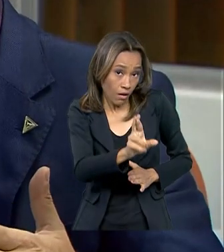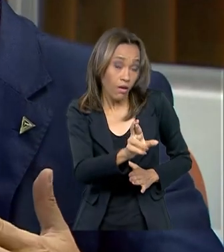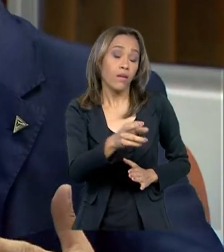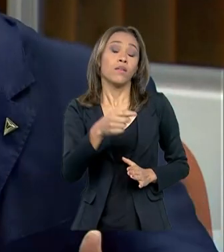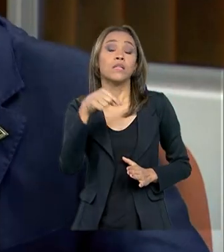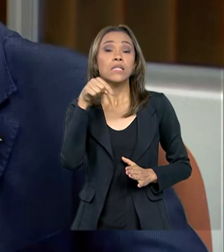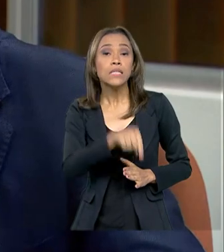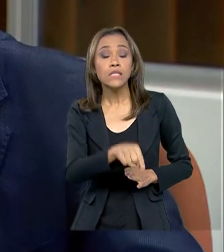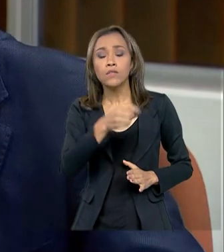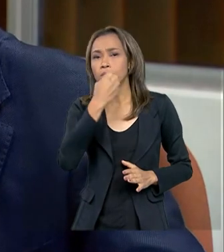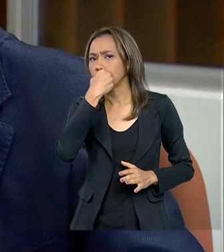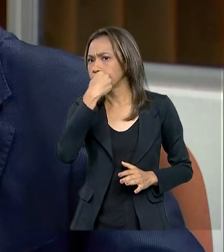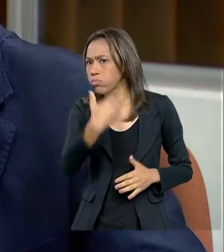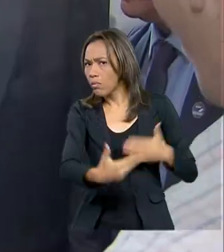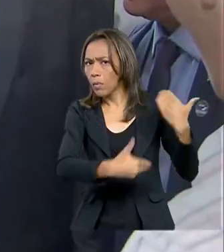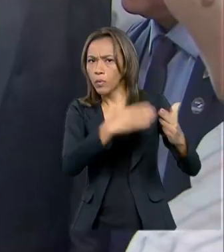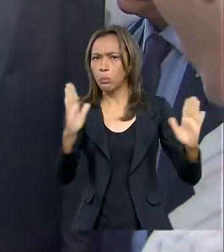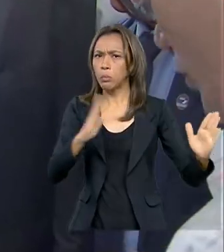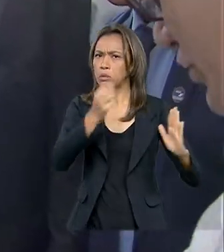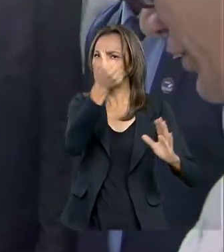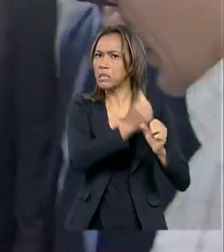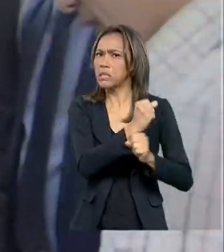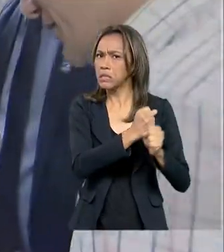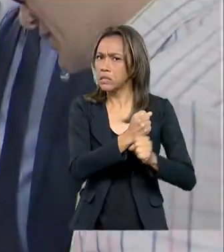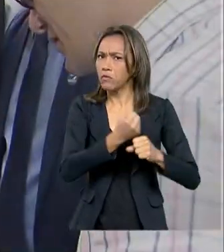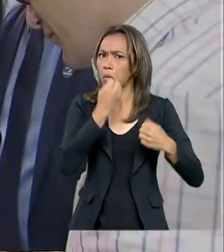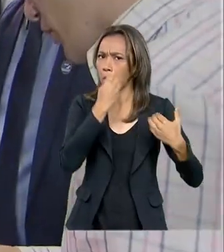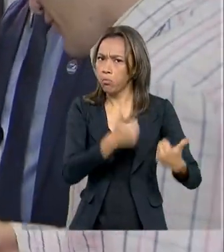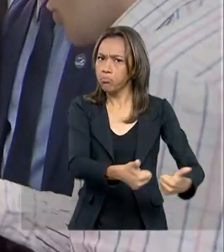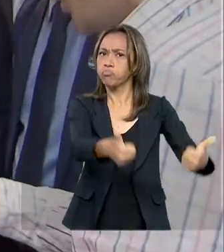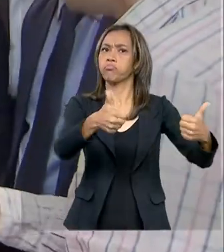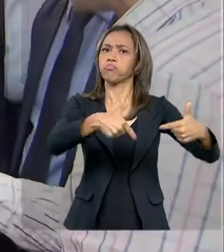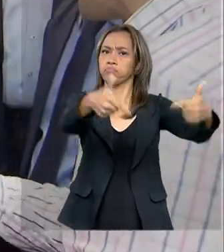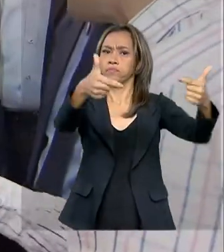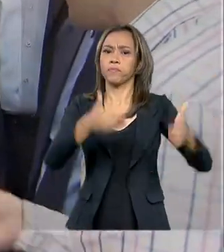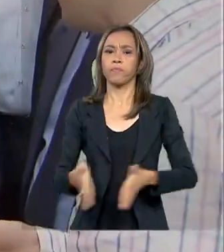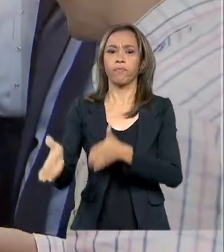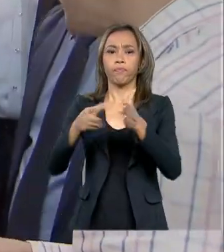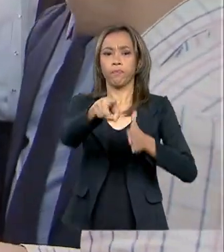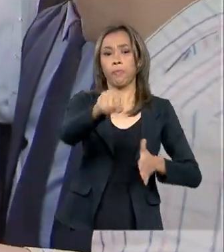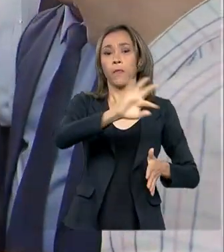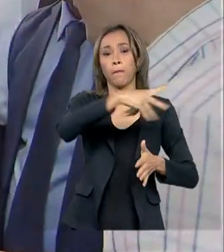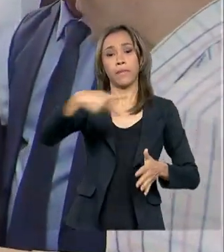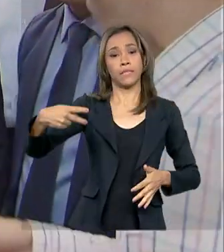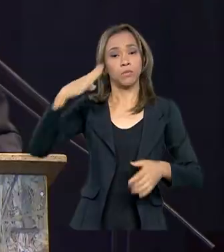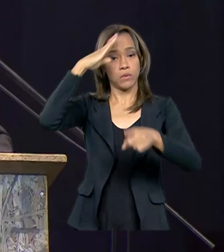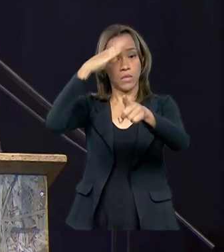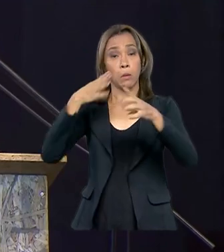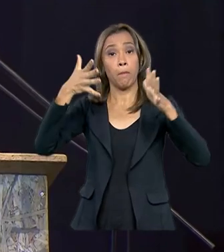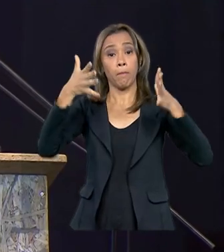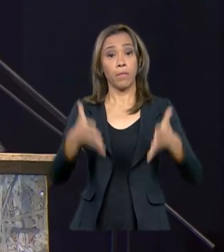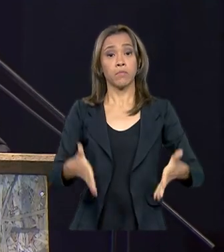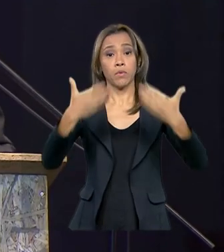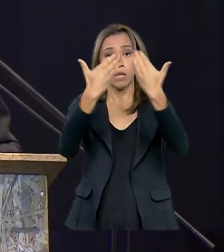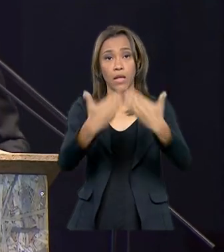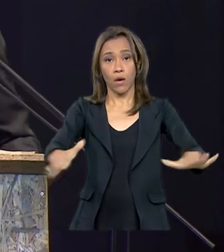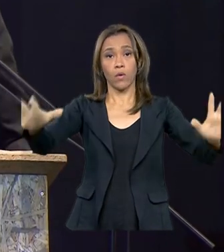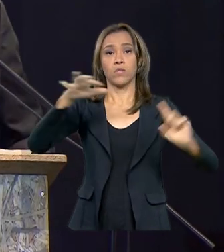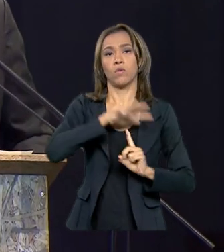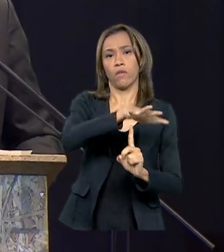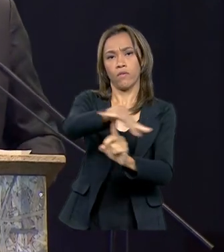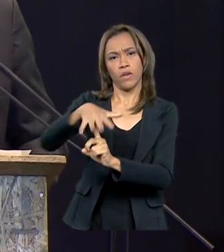este polo teve nos últimos seis anos. O presidente Jair Bolsonaro participou da inauguração da feira e lembrou que o